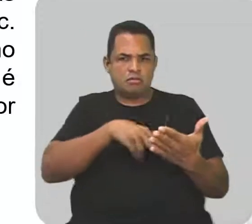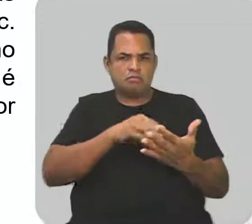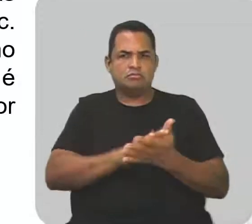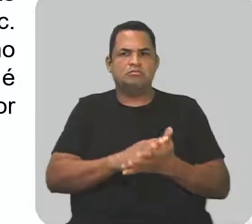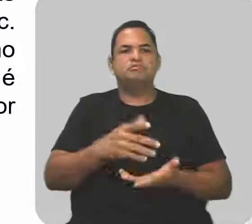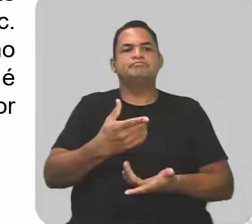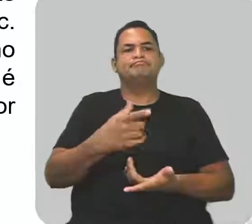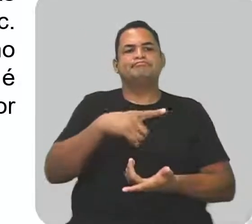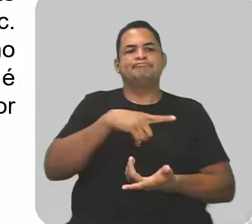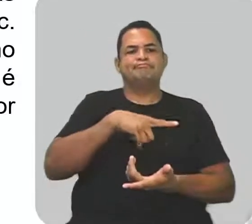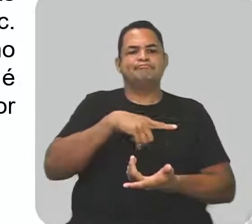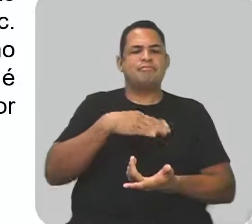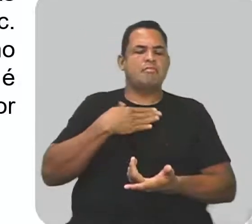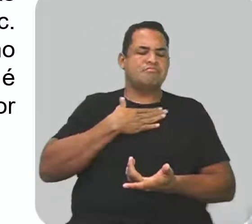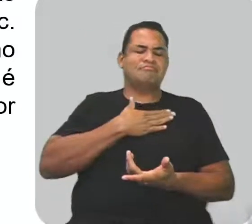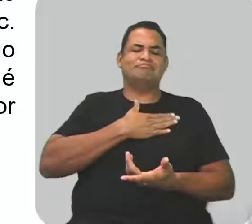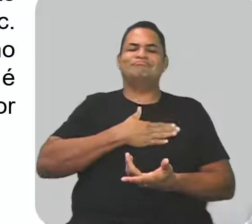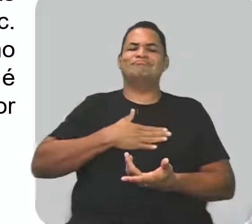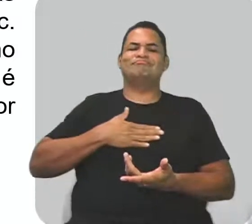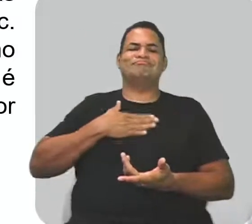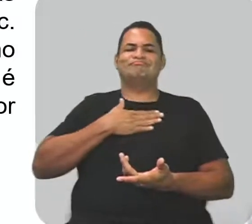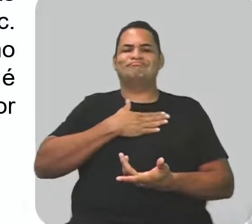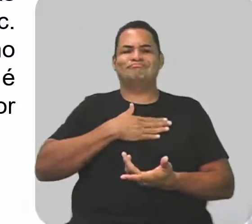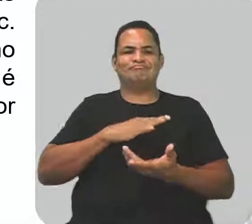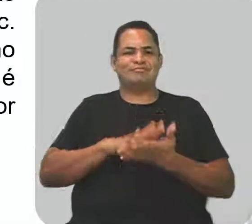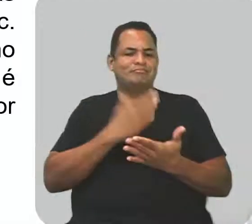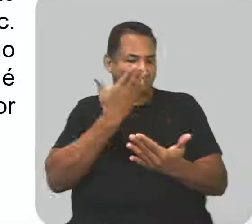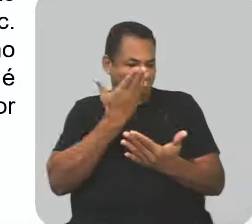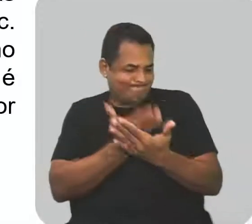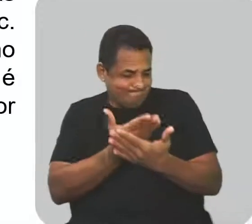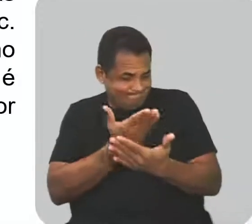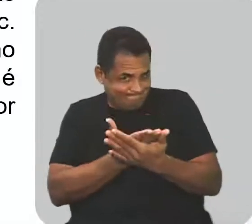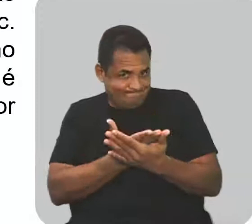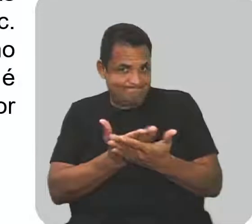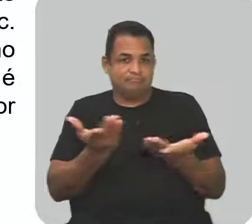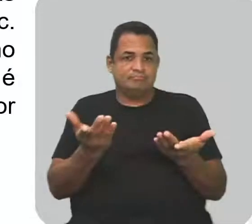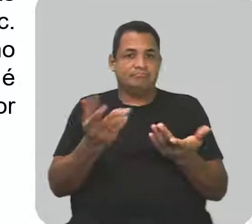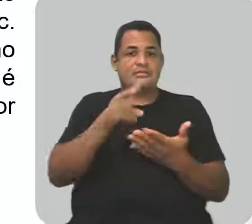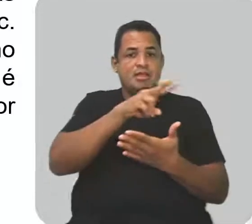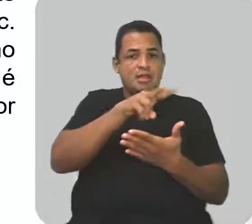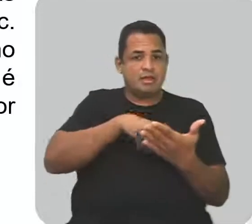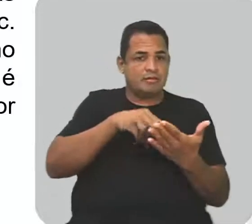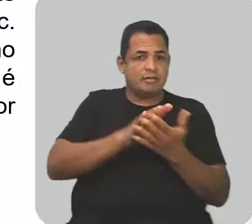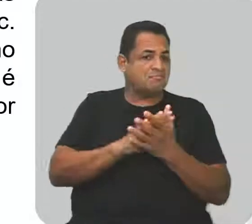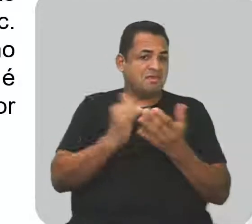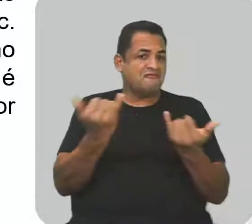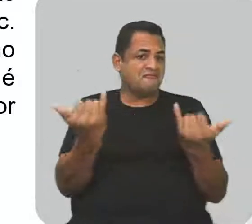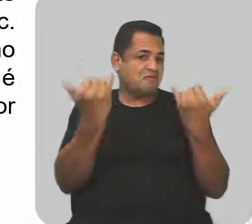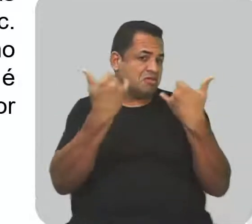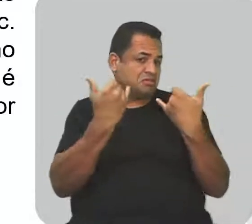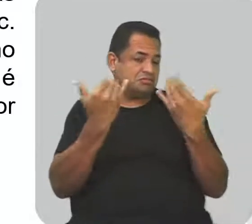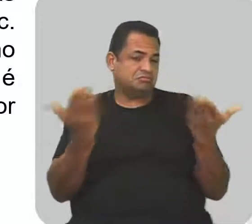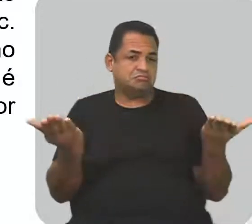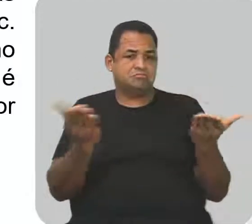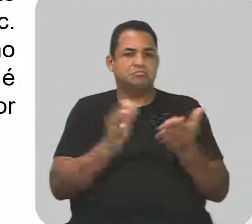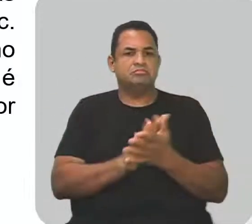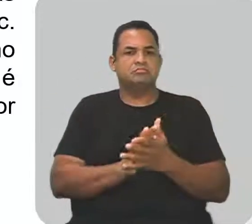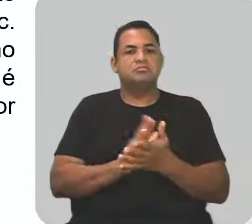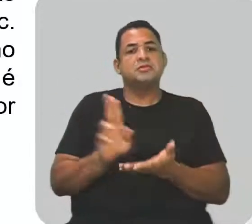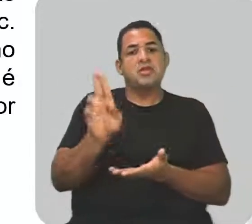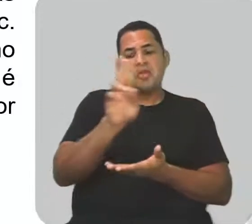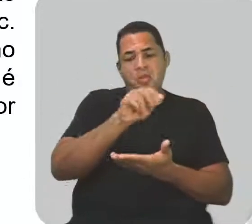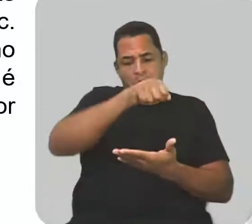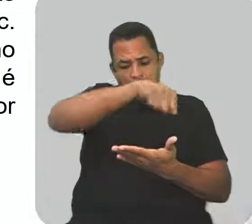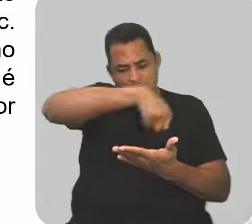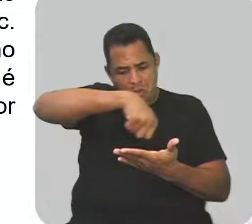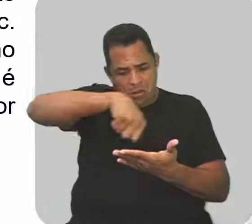São eles. Ler por prazer. Ler para estudar. Ler para informar-se. Através